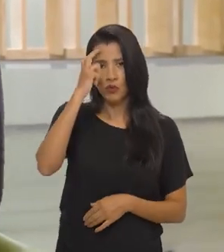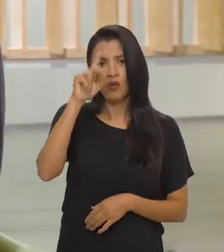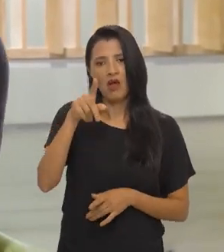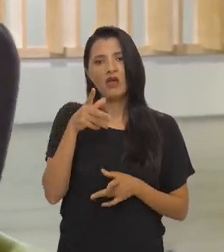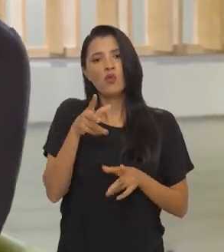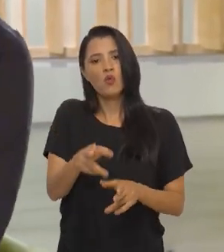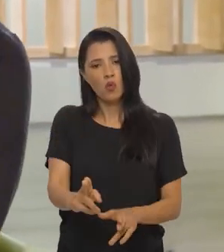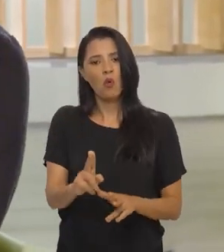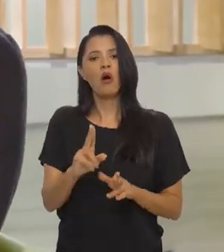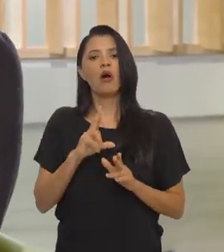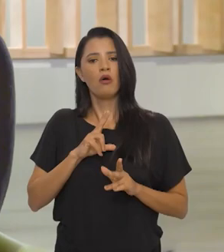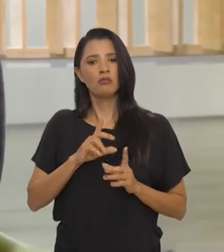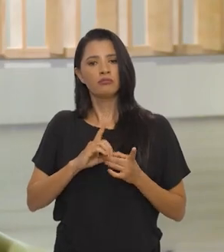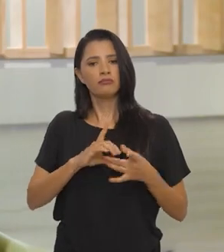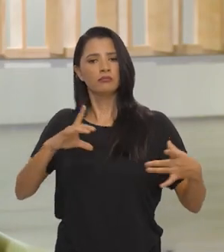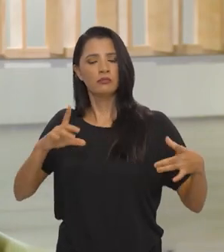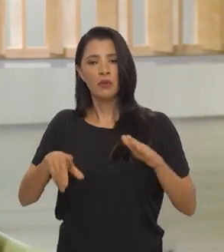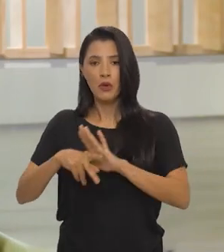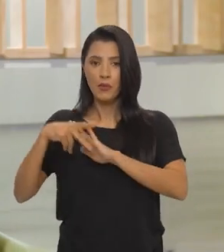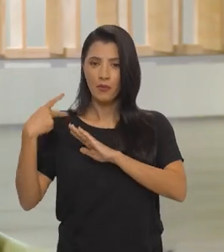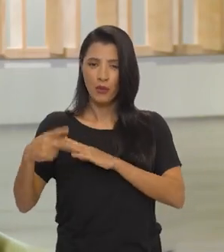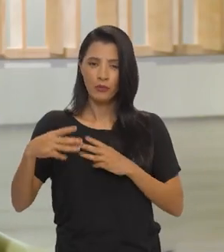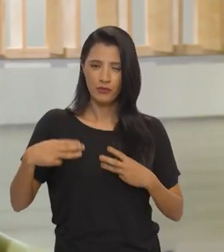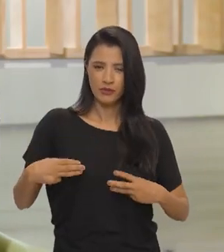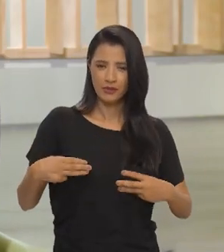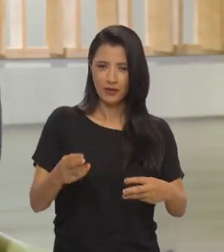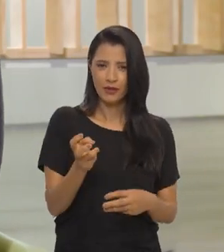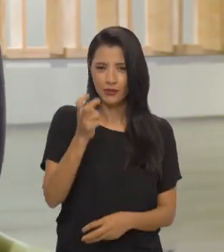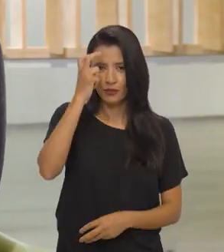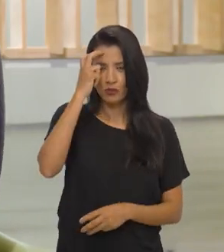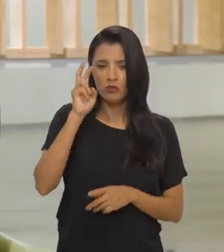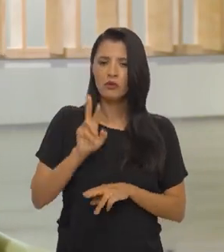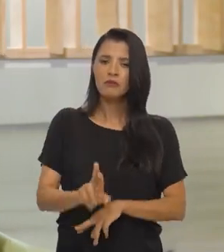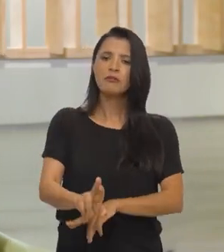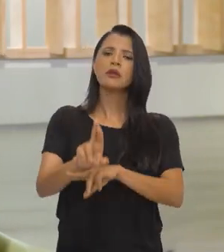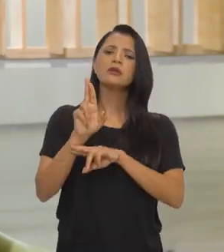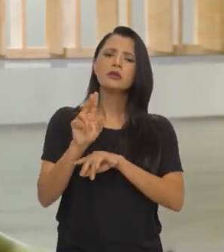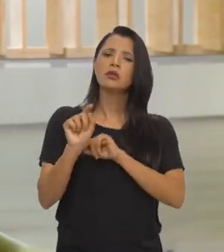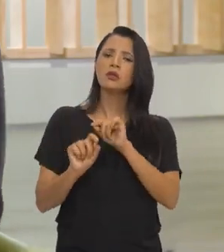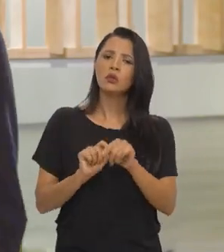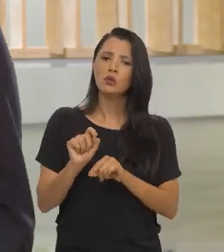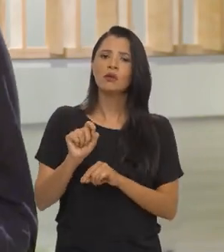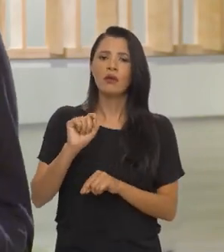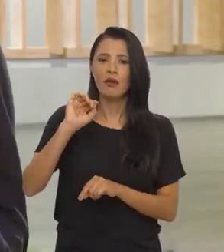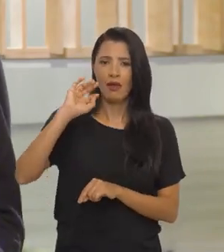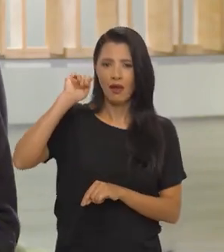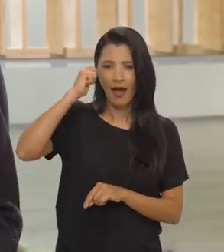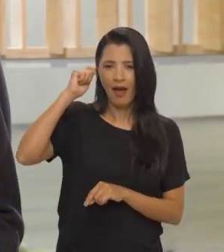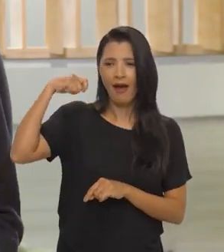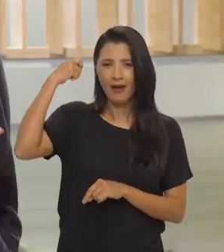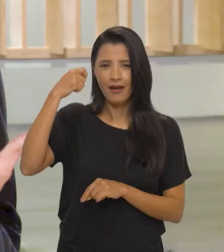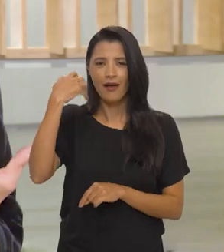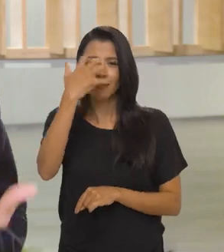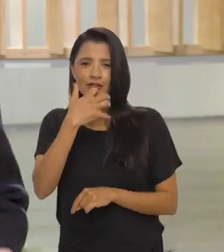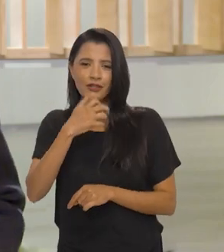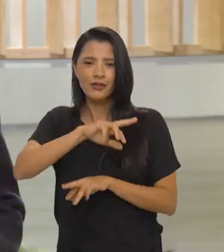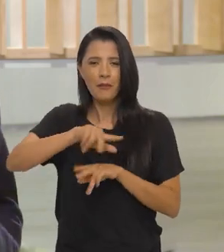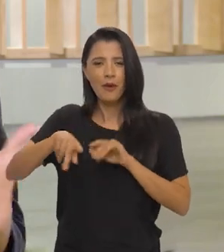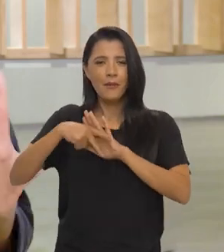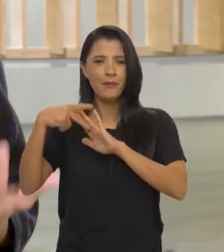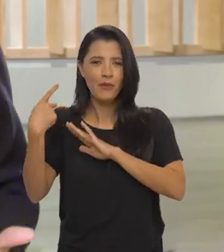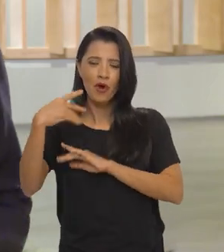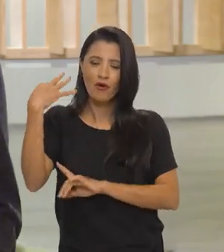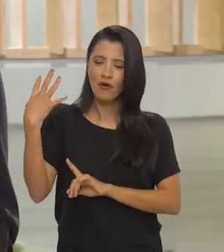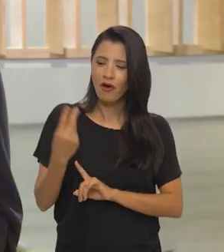democracia. Eu queria voltar até um pouquinho. O próprio Ministério da Cultura representa o que artistas, fazedores de